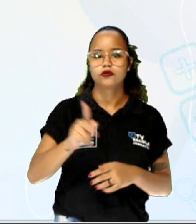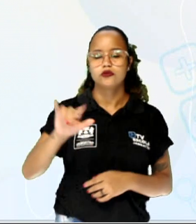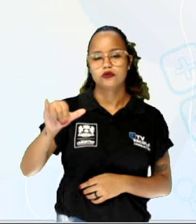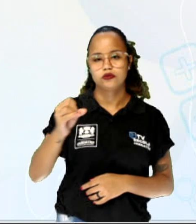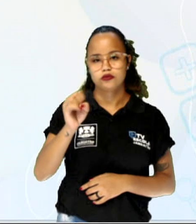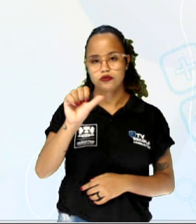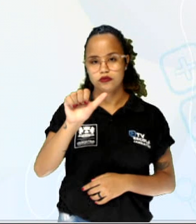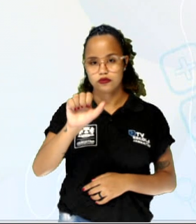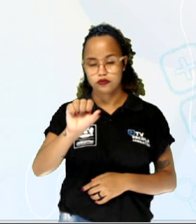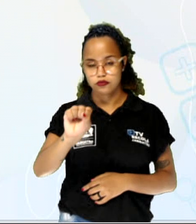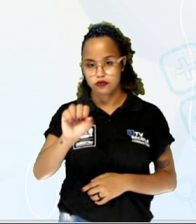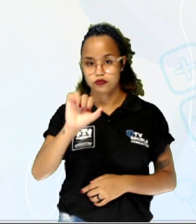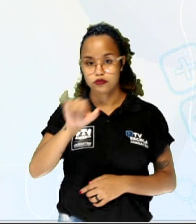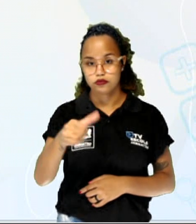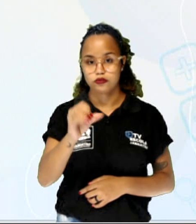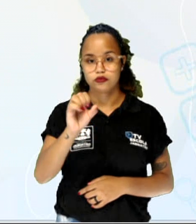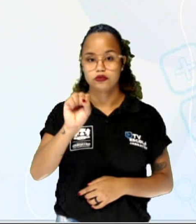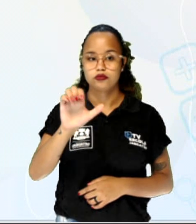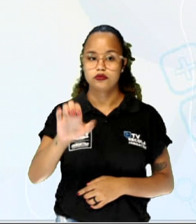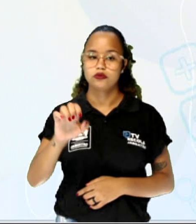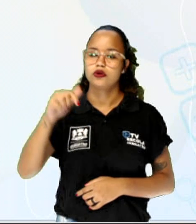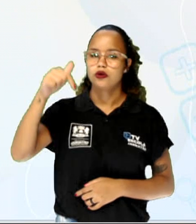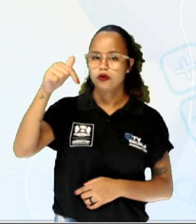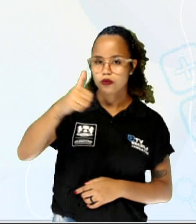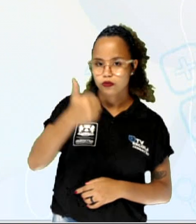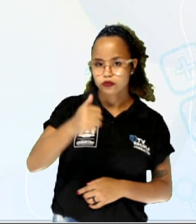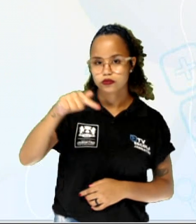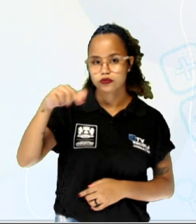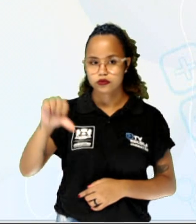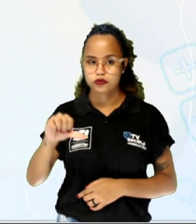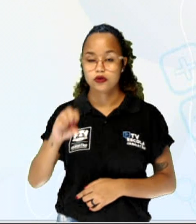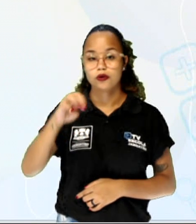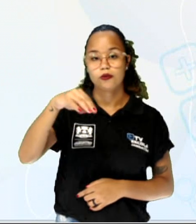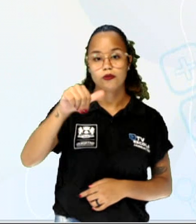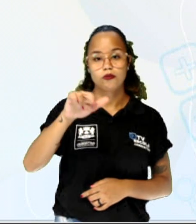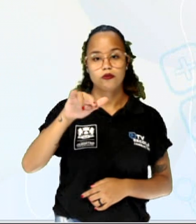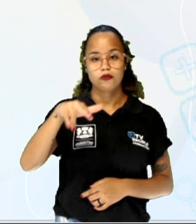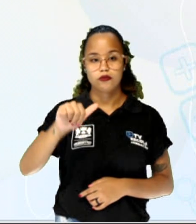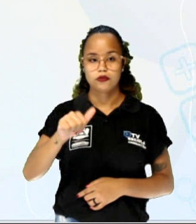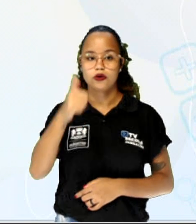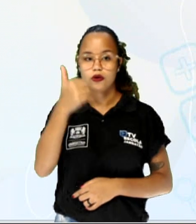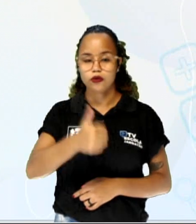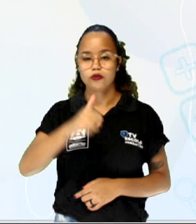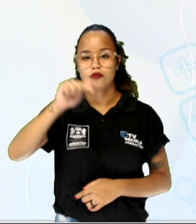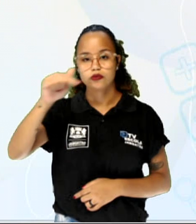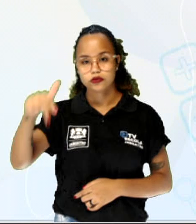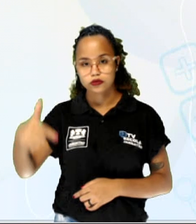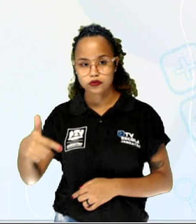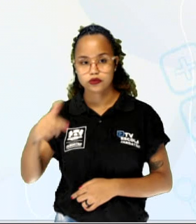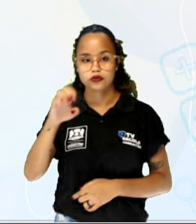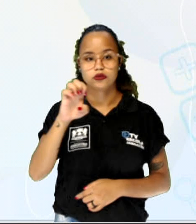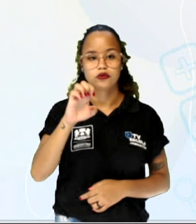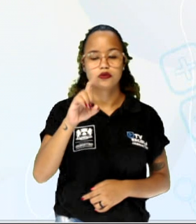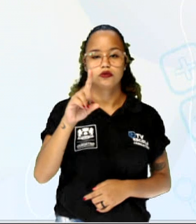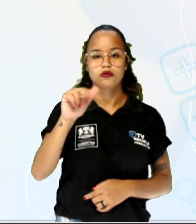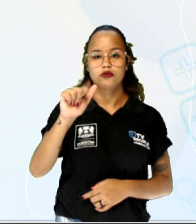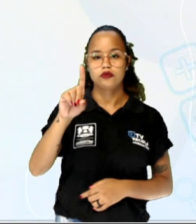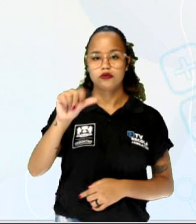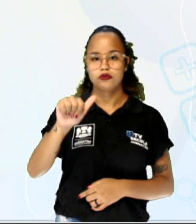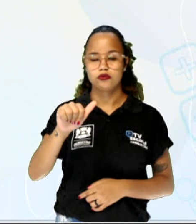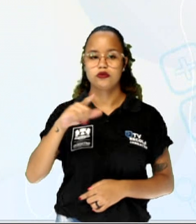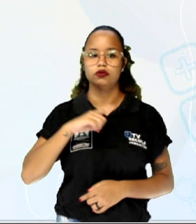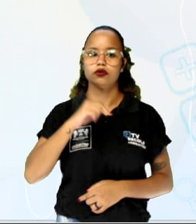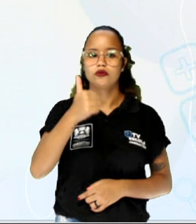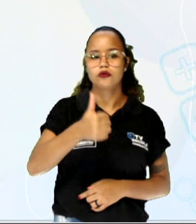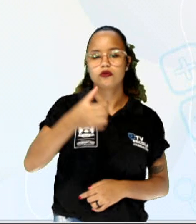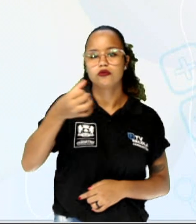tem 1,79m, a professora Marina tem 1,72m, a professora Eduarda tem 1,63m, o professor